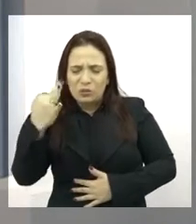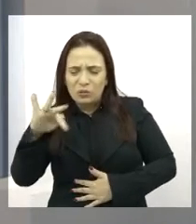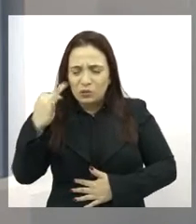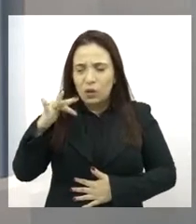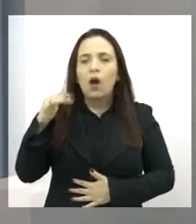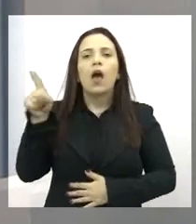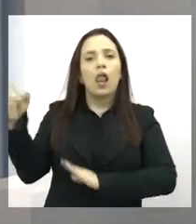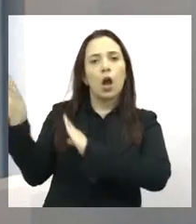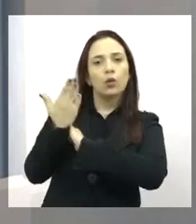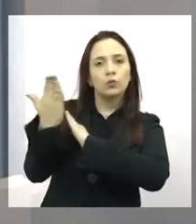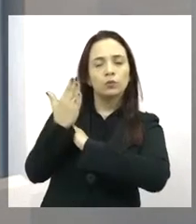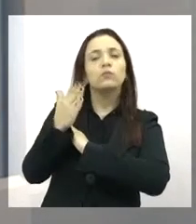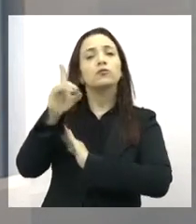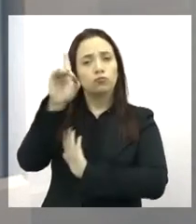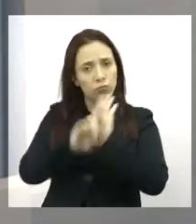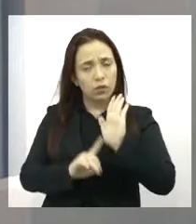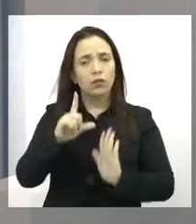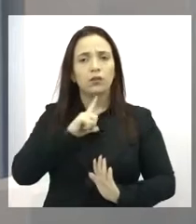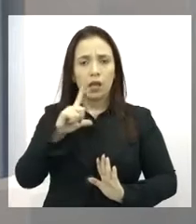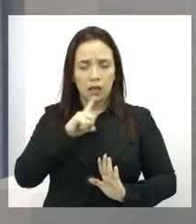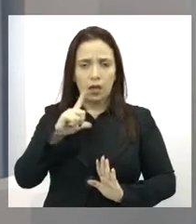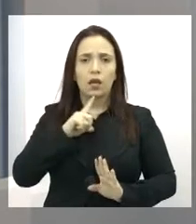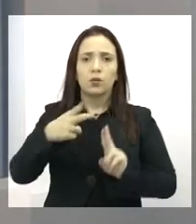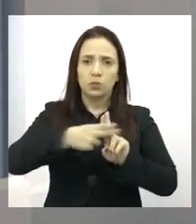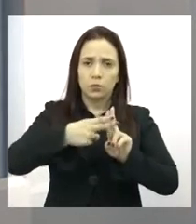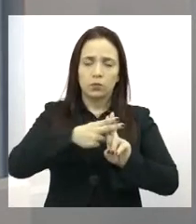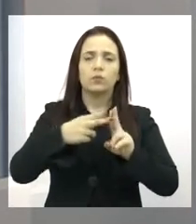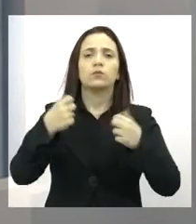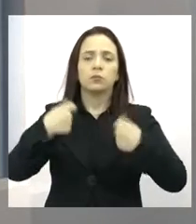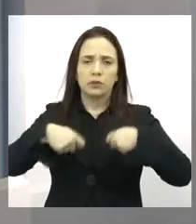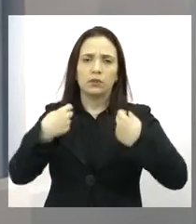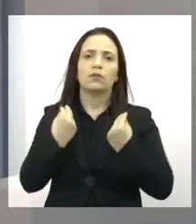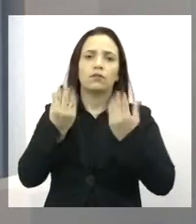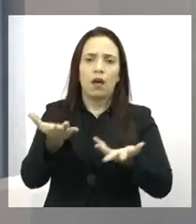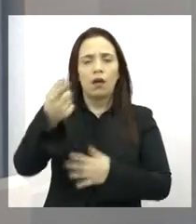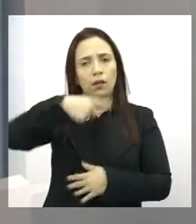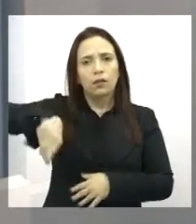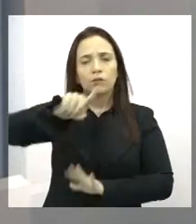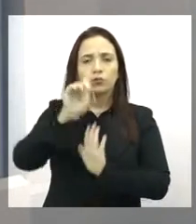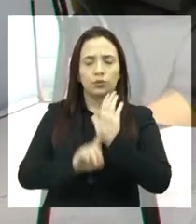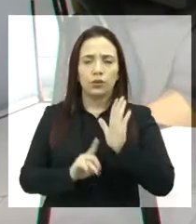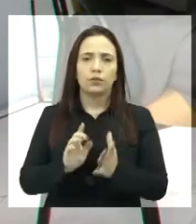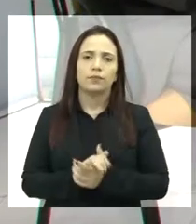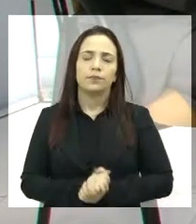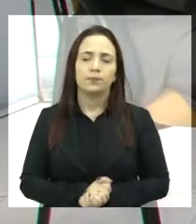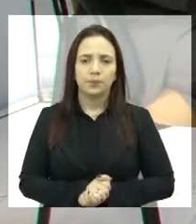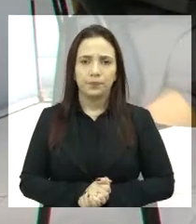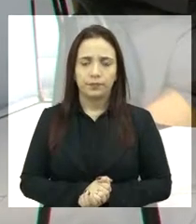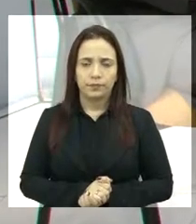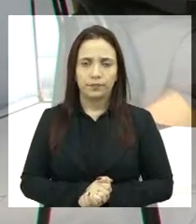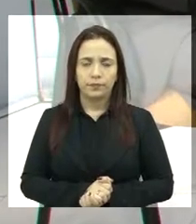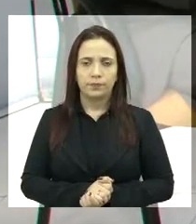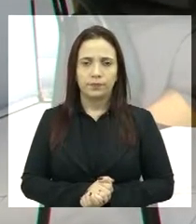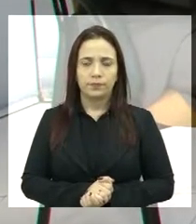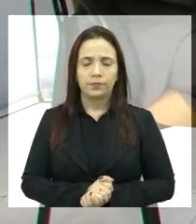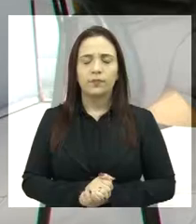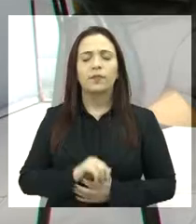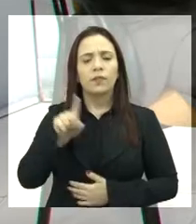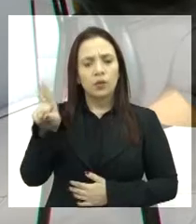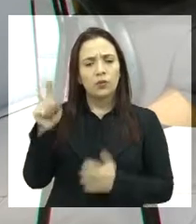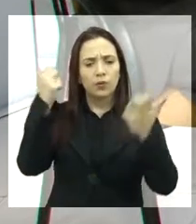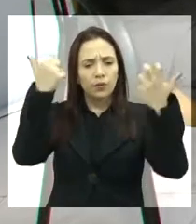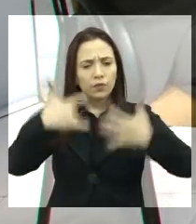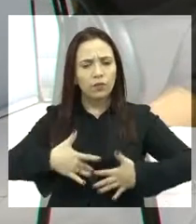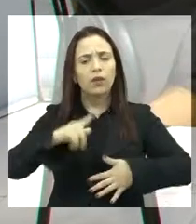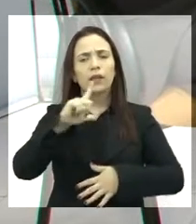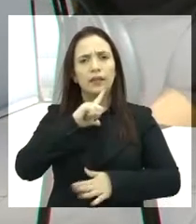é um direito dela, né? E o sistema de saúde tem que assegurar o cumprimento desses direitos. Exatamente. E a senhora mencionou que